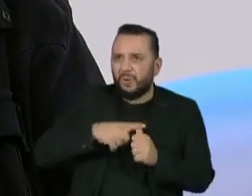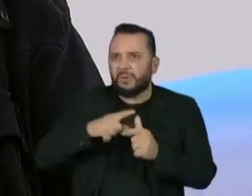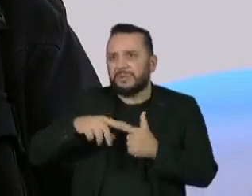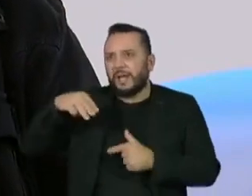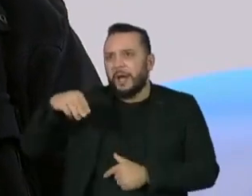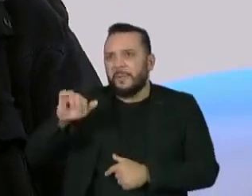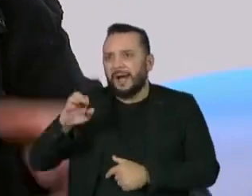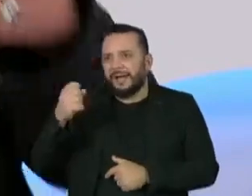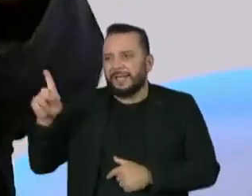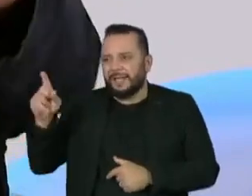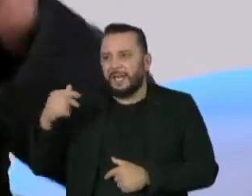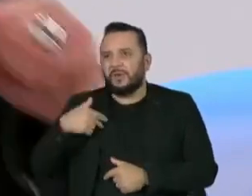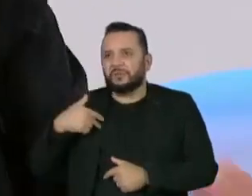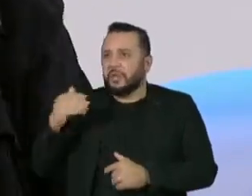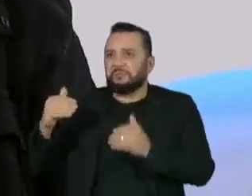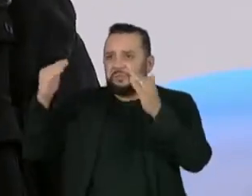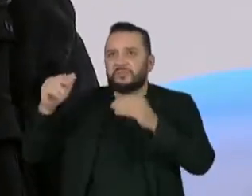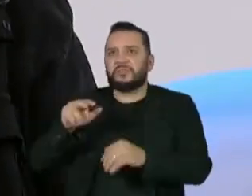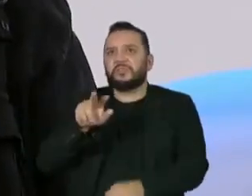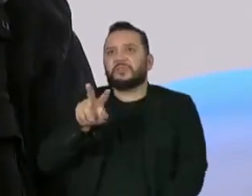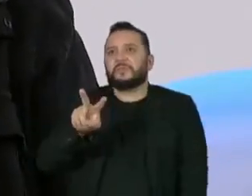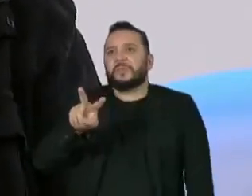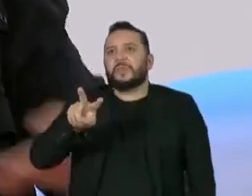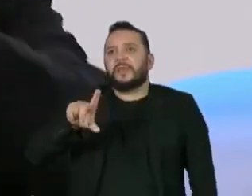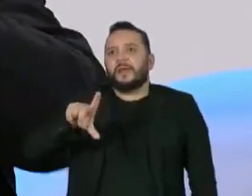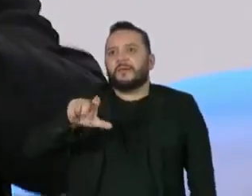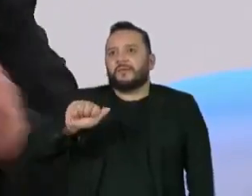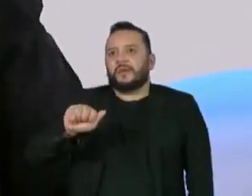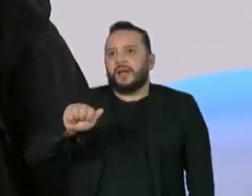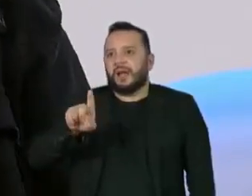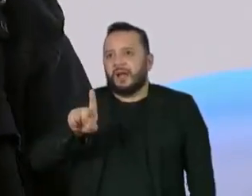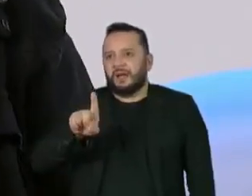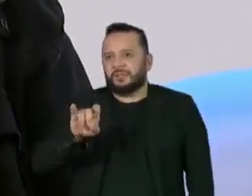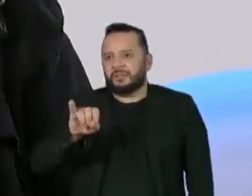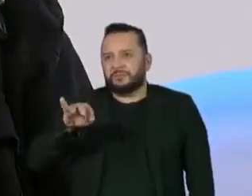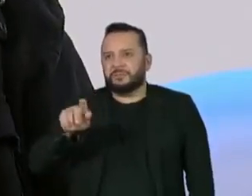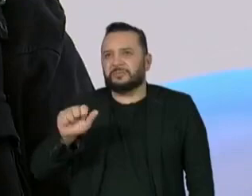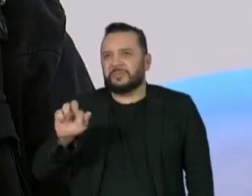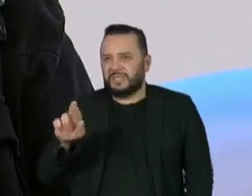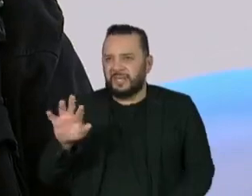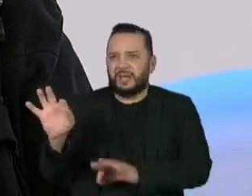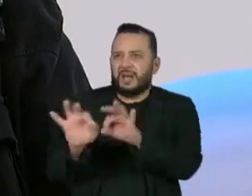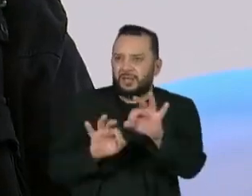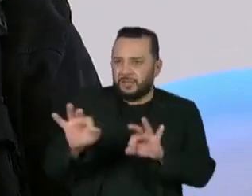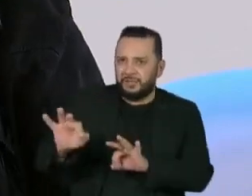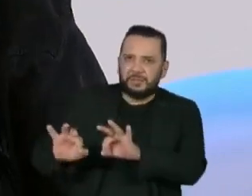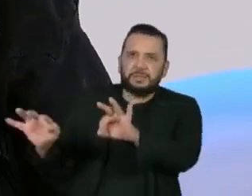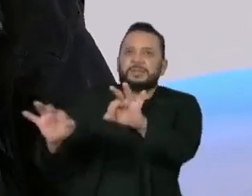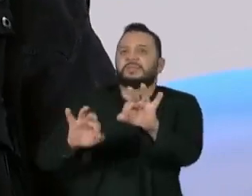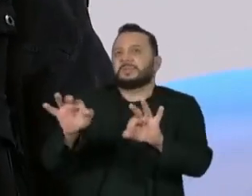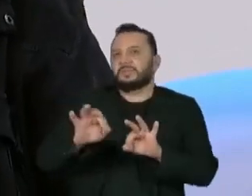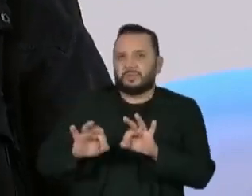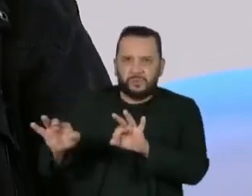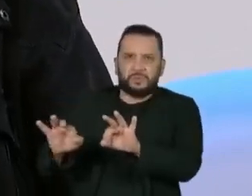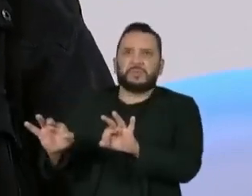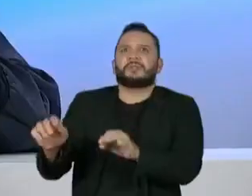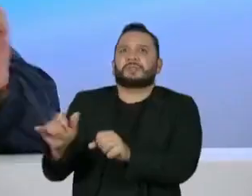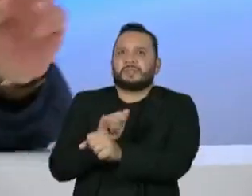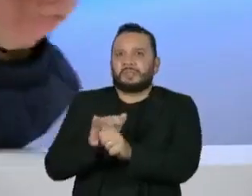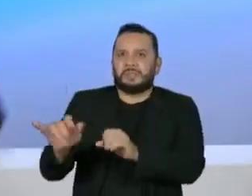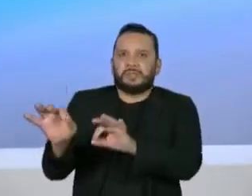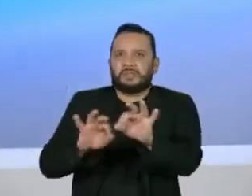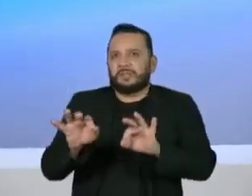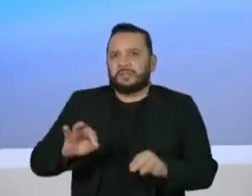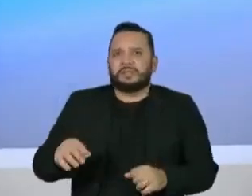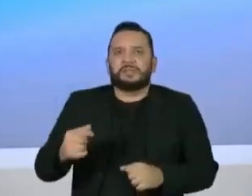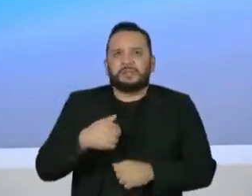o acima da média e o Vladimir era o articulador. Quando a coisa estava calma, eu aparecia, entendeu? Cazão. Espera só um pouquinho, só